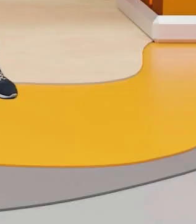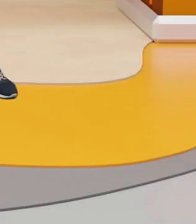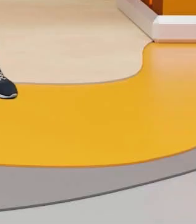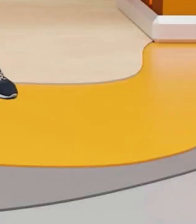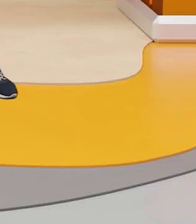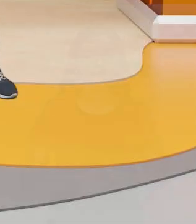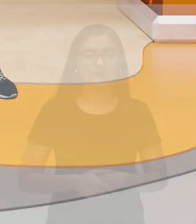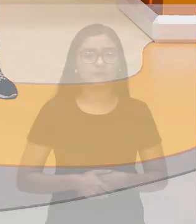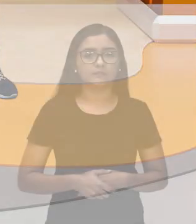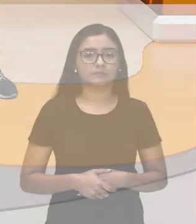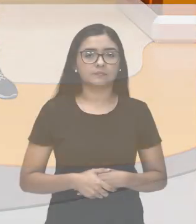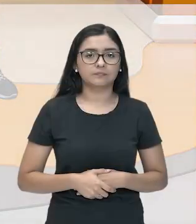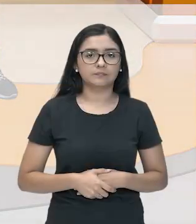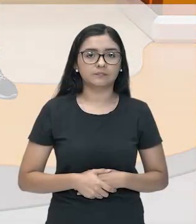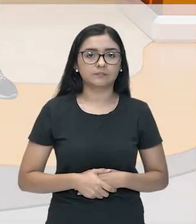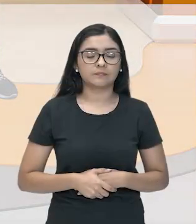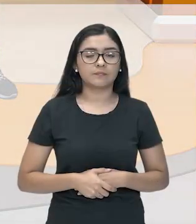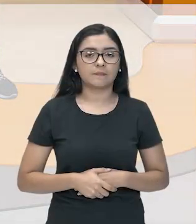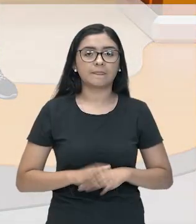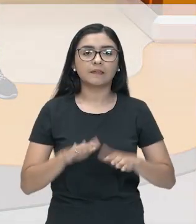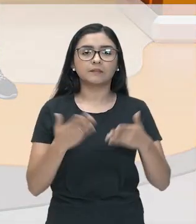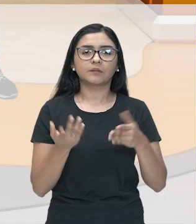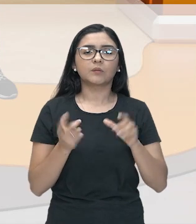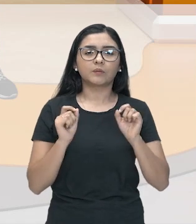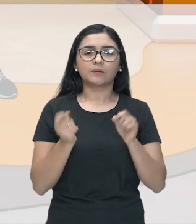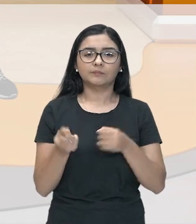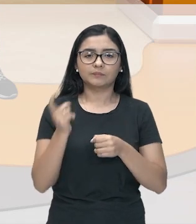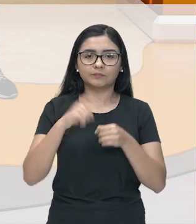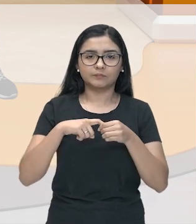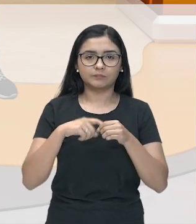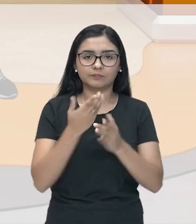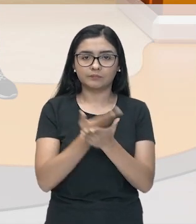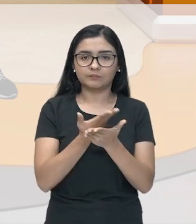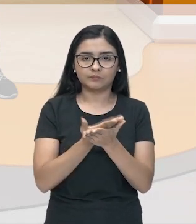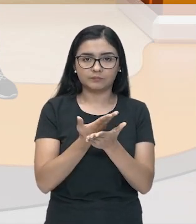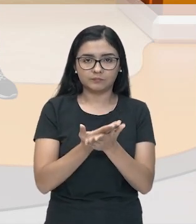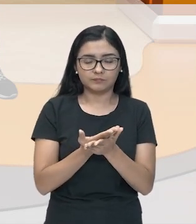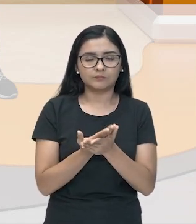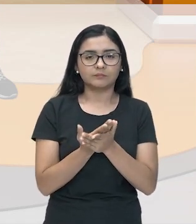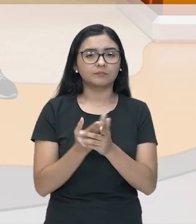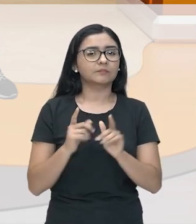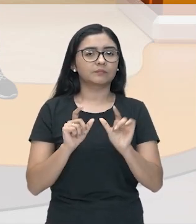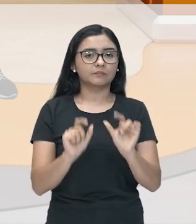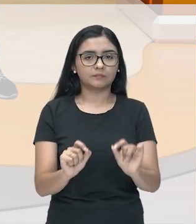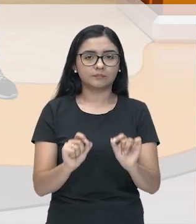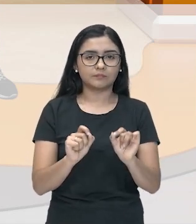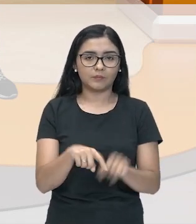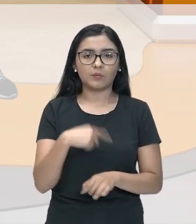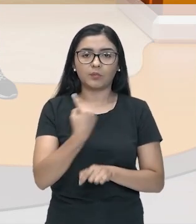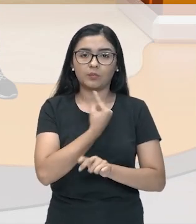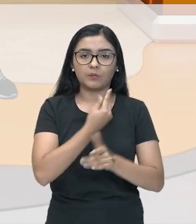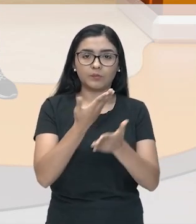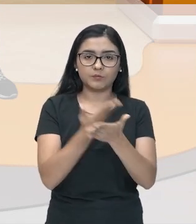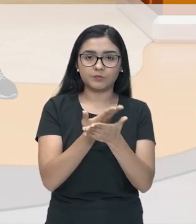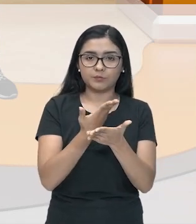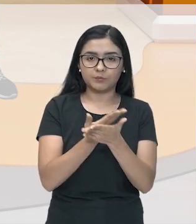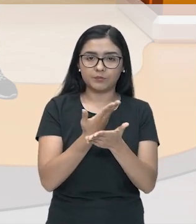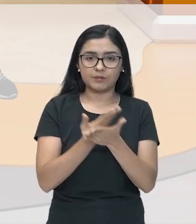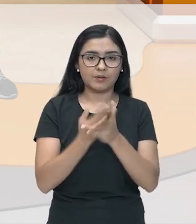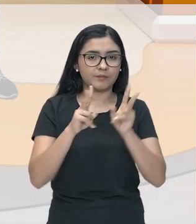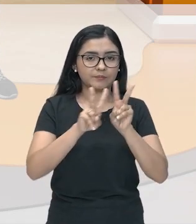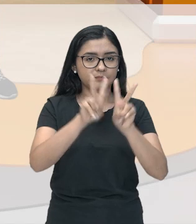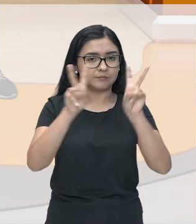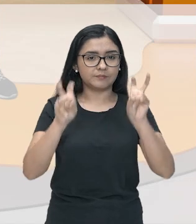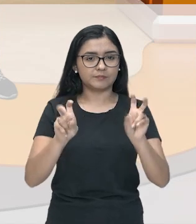É isso aí, turminha. Então, a gente volta aqui agora para a nossa aula, onde nós vamos falar sobre o quê? Olha